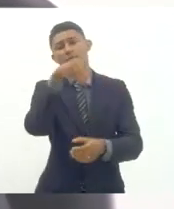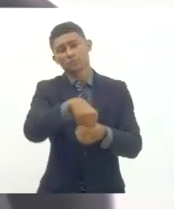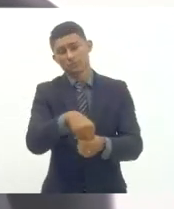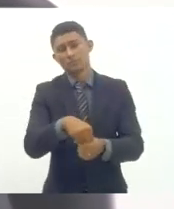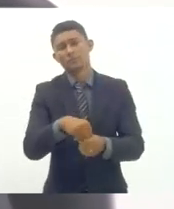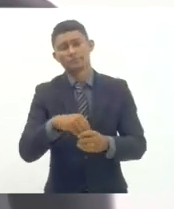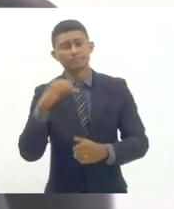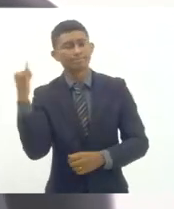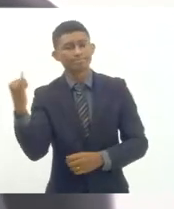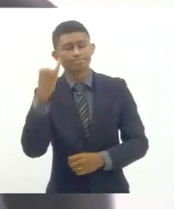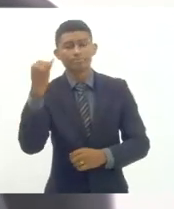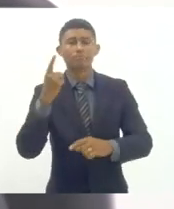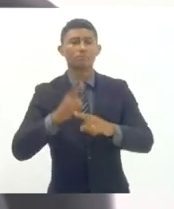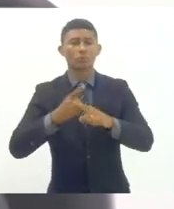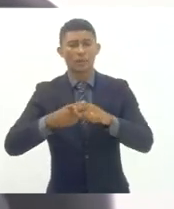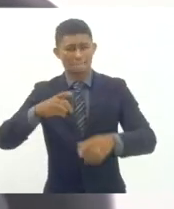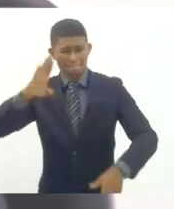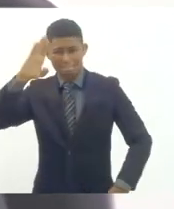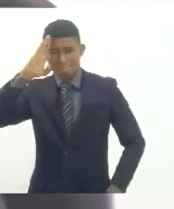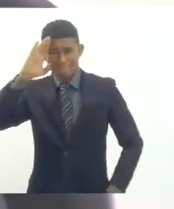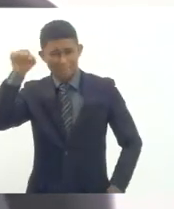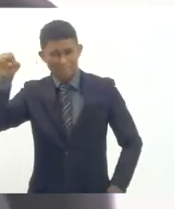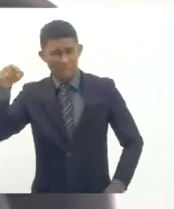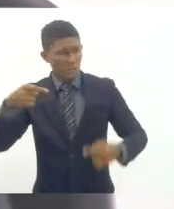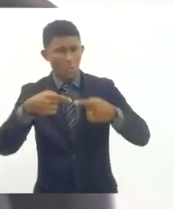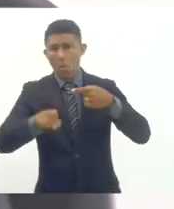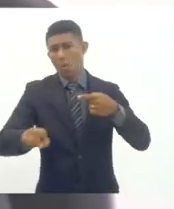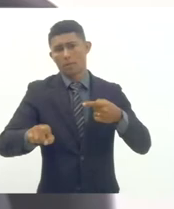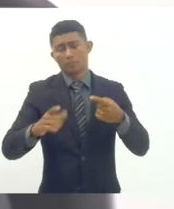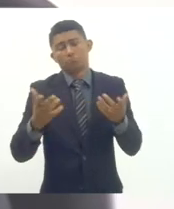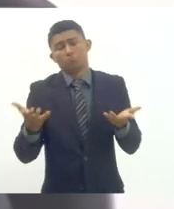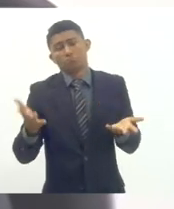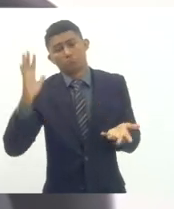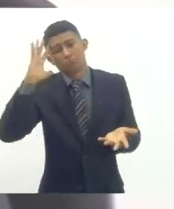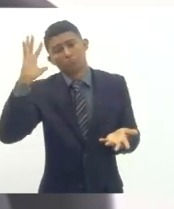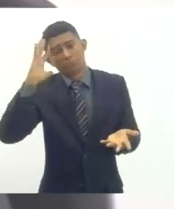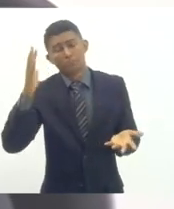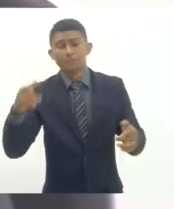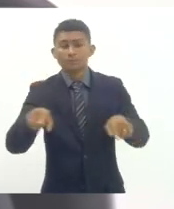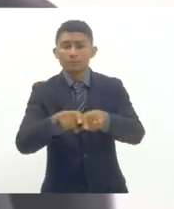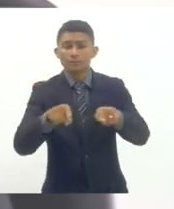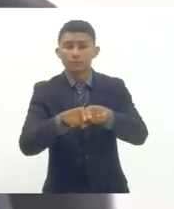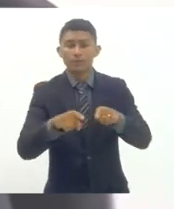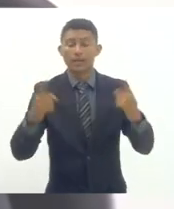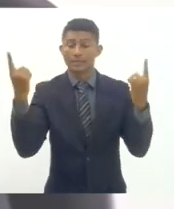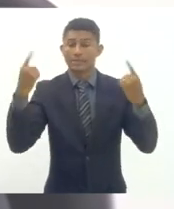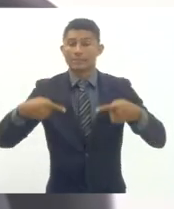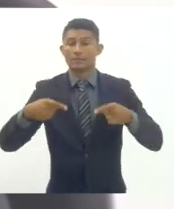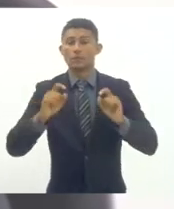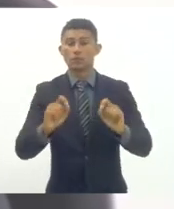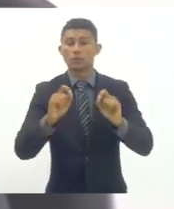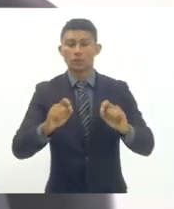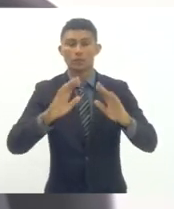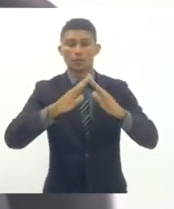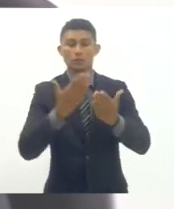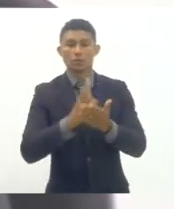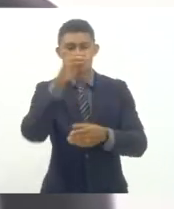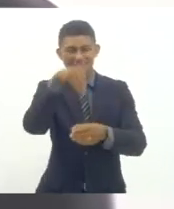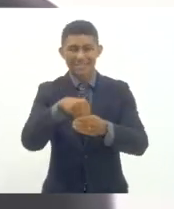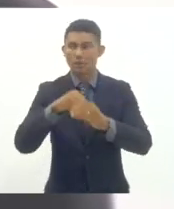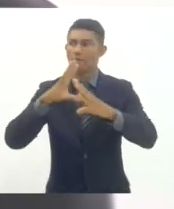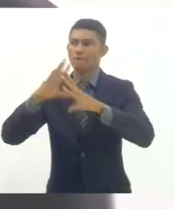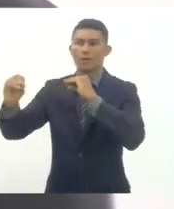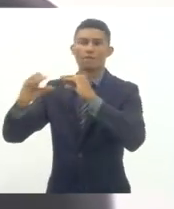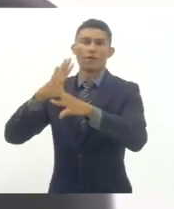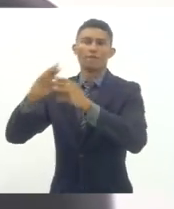que é uma lógica militarizada pensar também o desafio das evasões quando se pensa o gênero a sexualidade